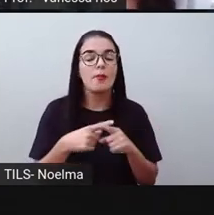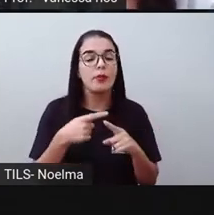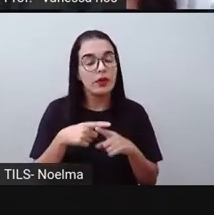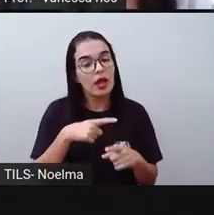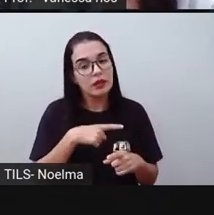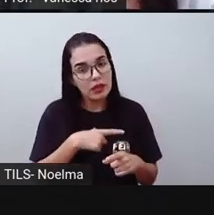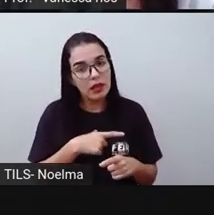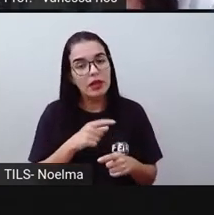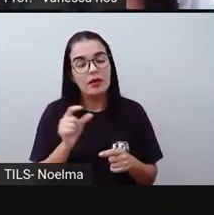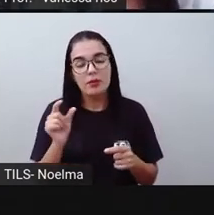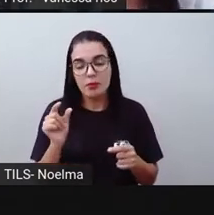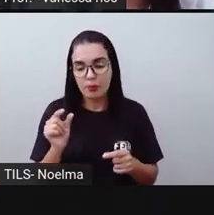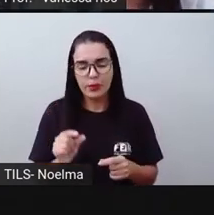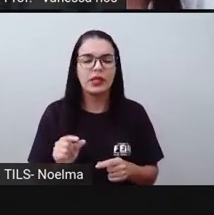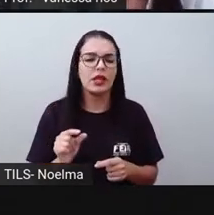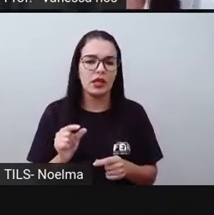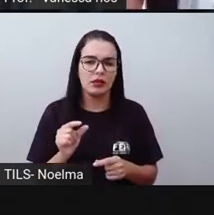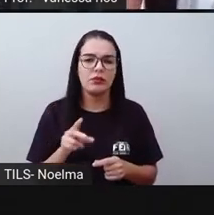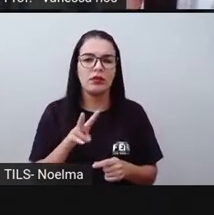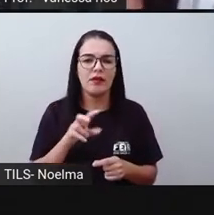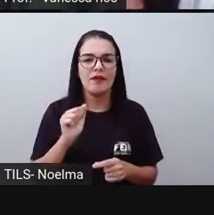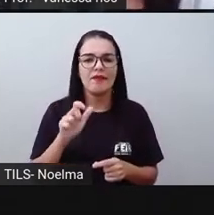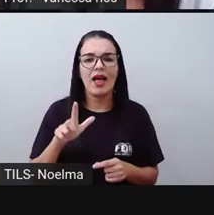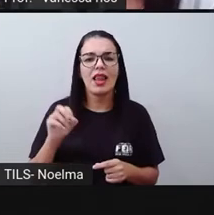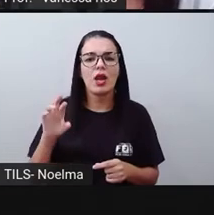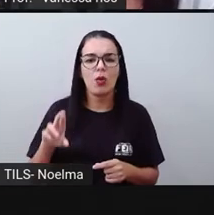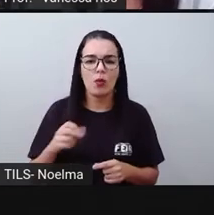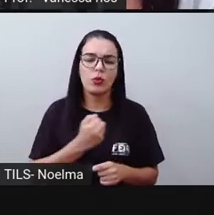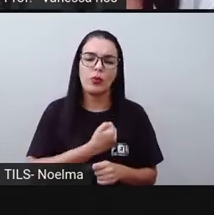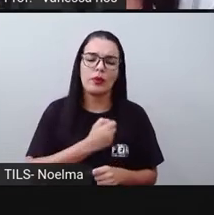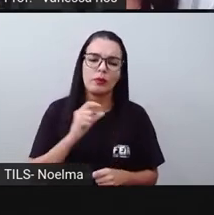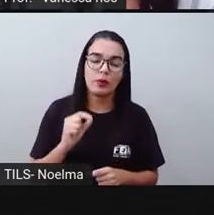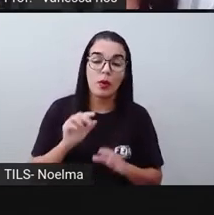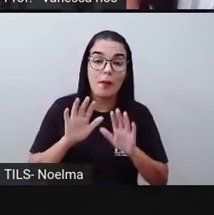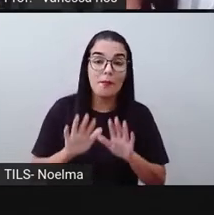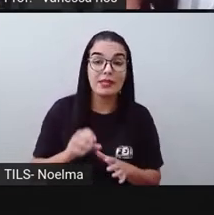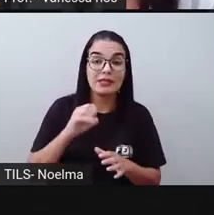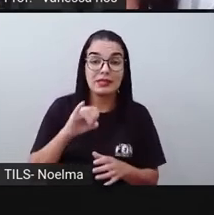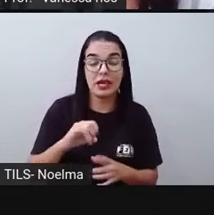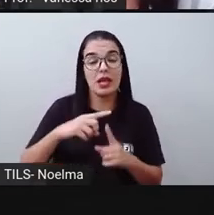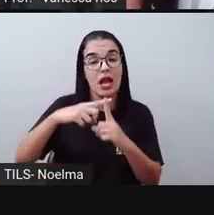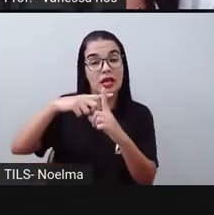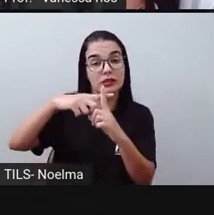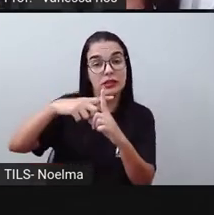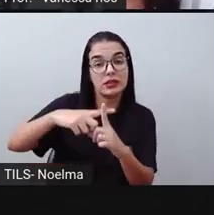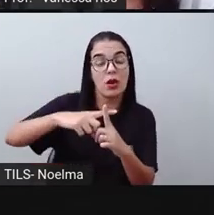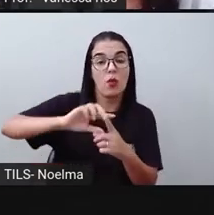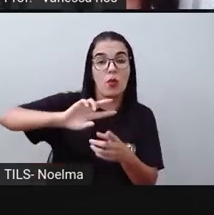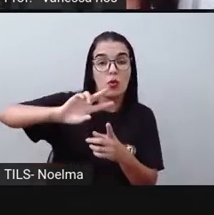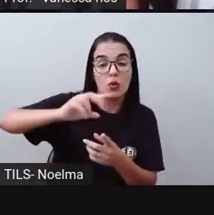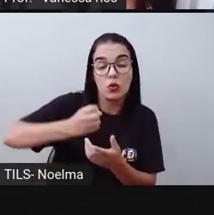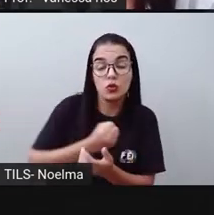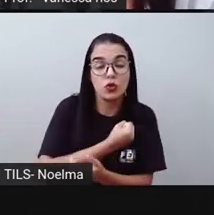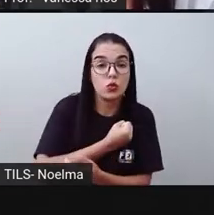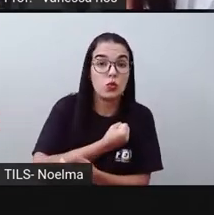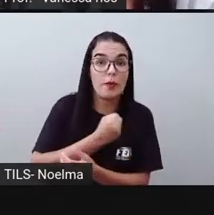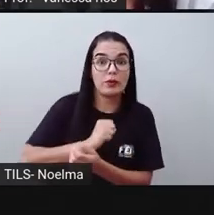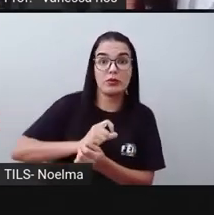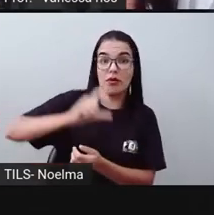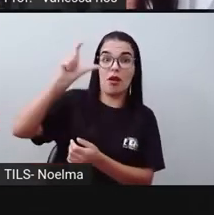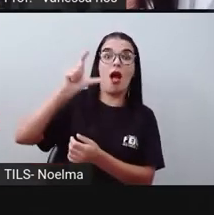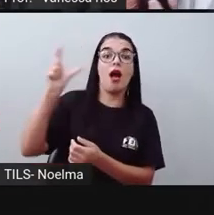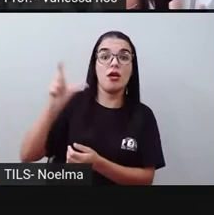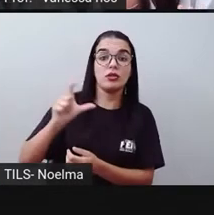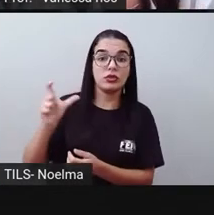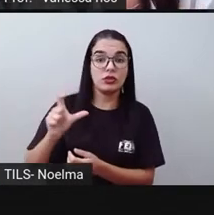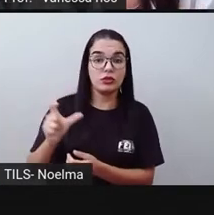tivemos valores pequenos. Mas se a gente for observar a adição de valores, né? A soma de valores com números,